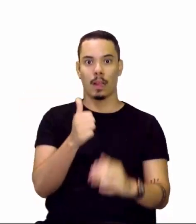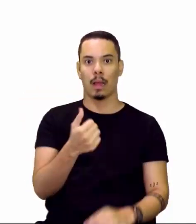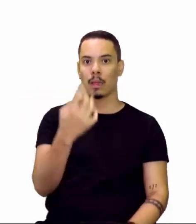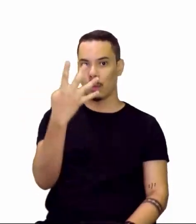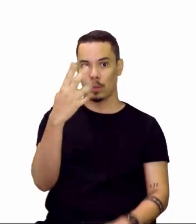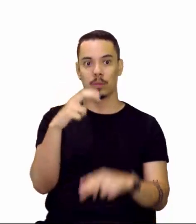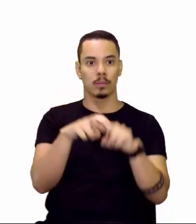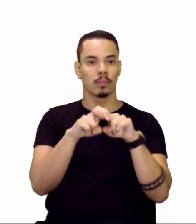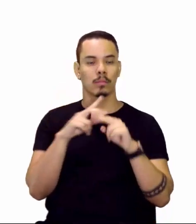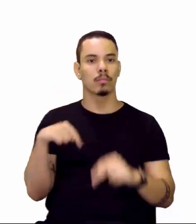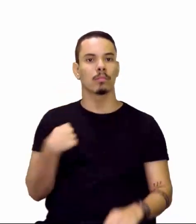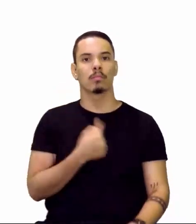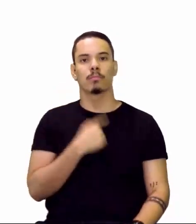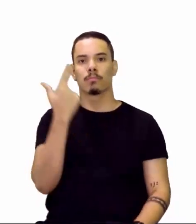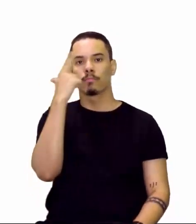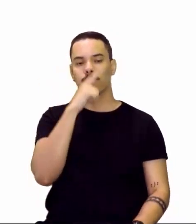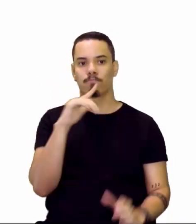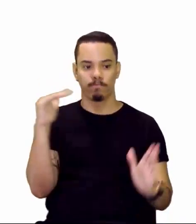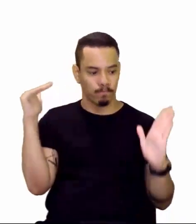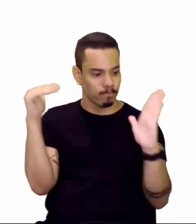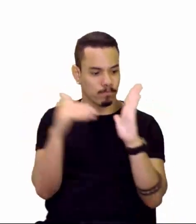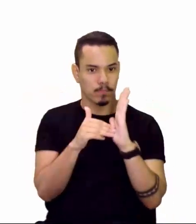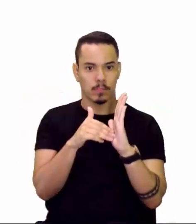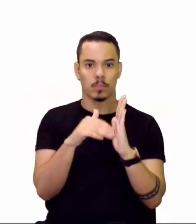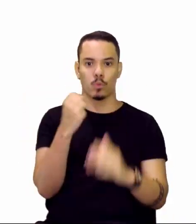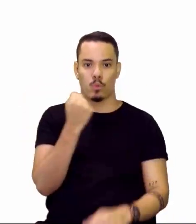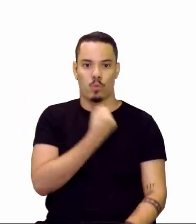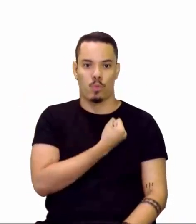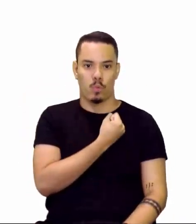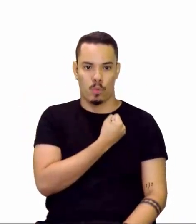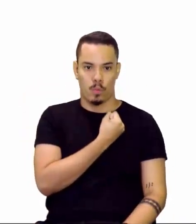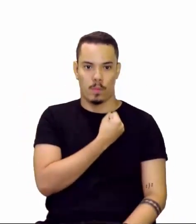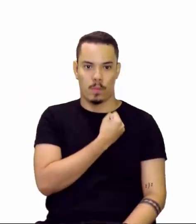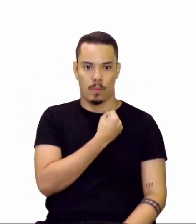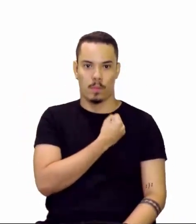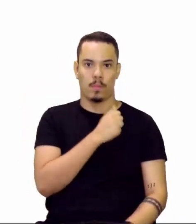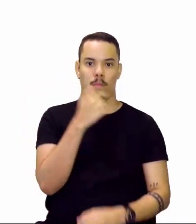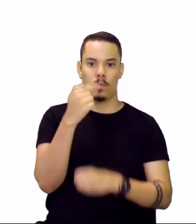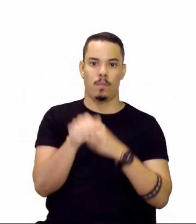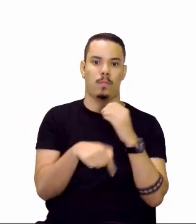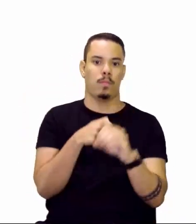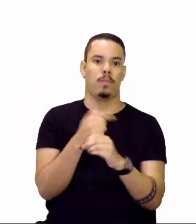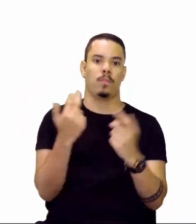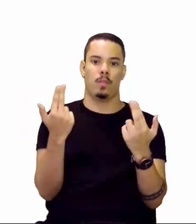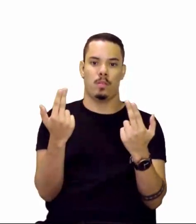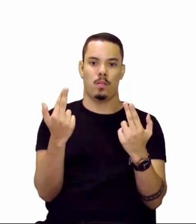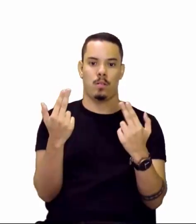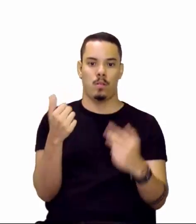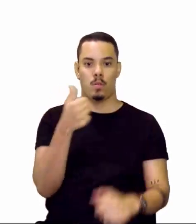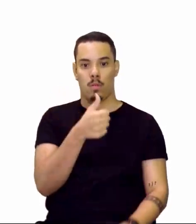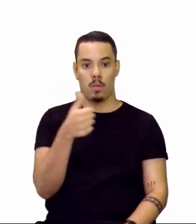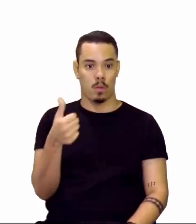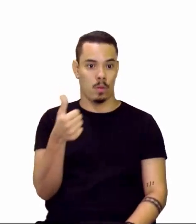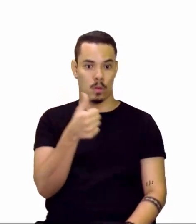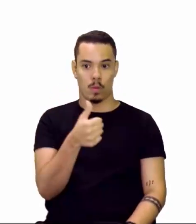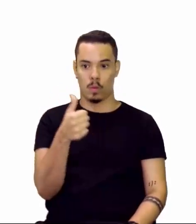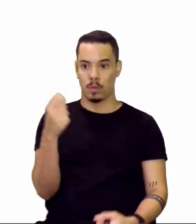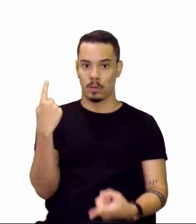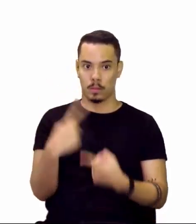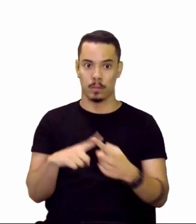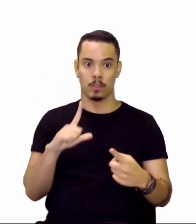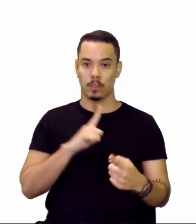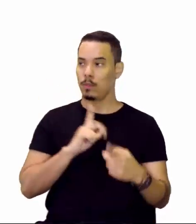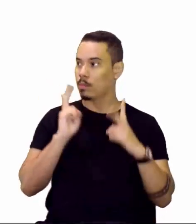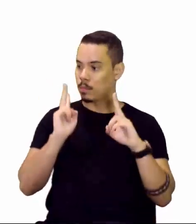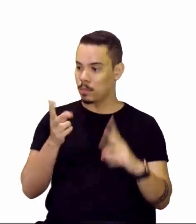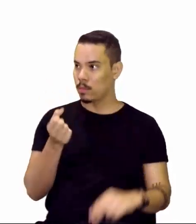Por isso que a gente chegou no número atômico para o X igual a 11, já que ele tinha a mesma